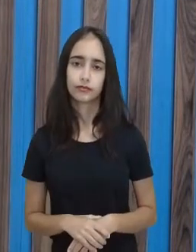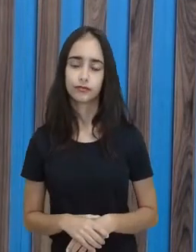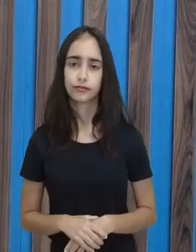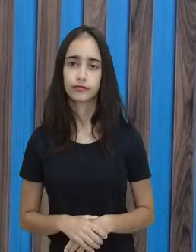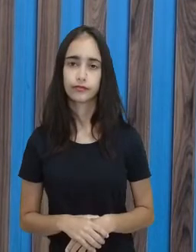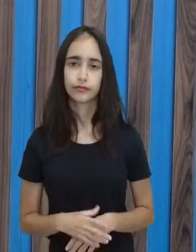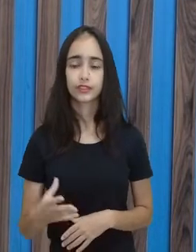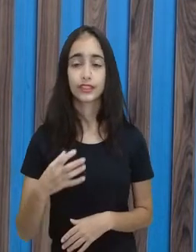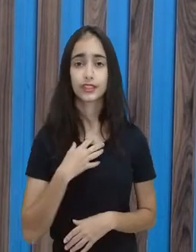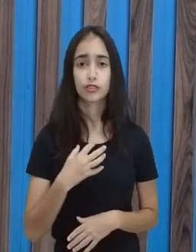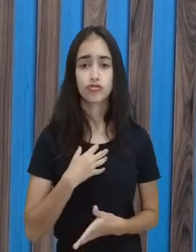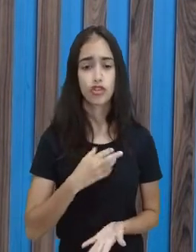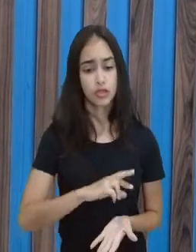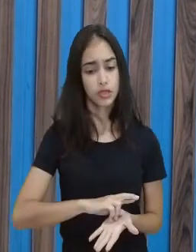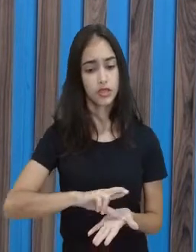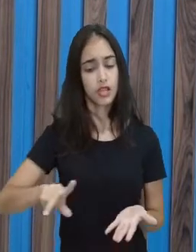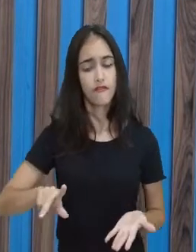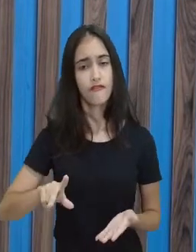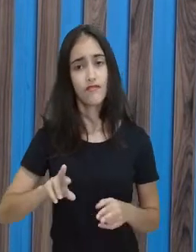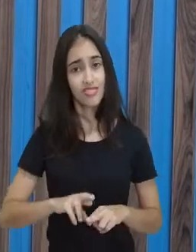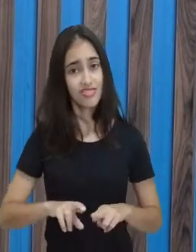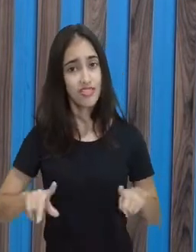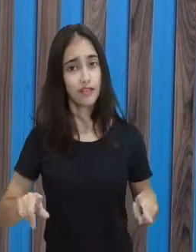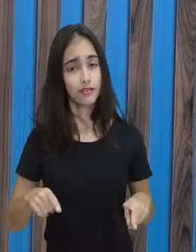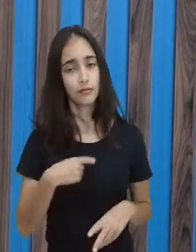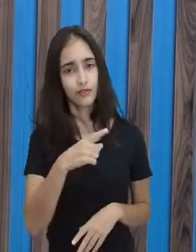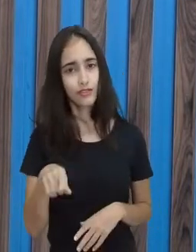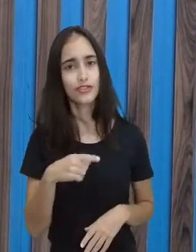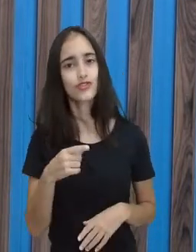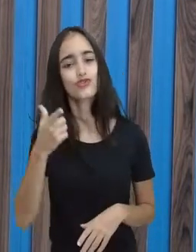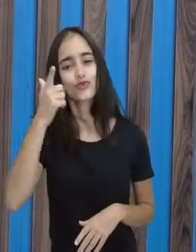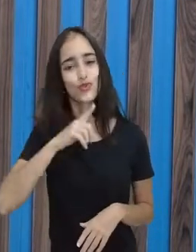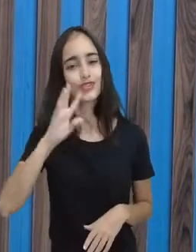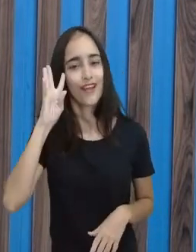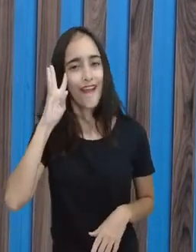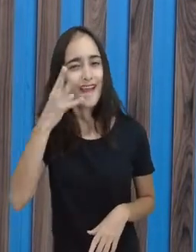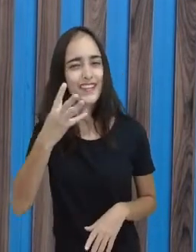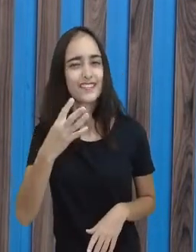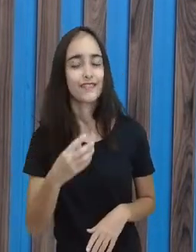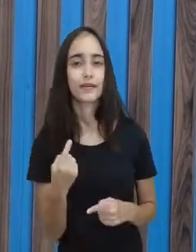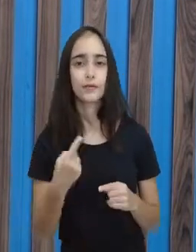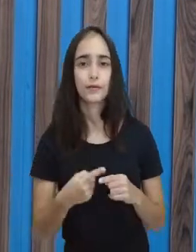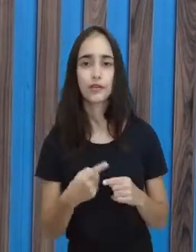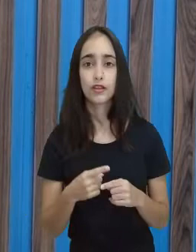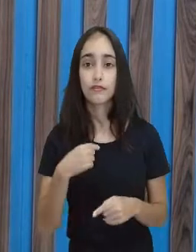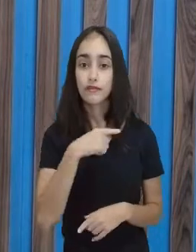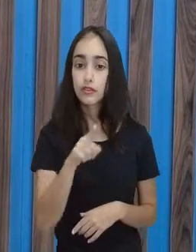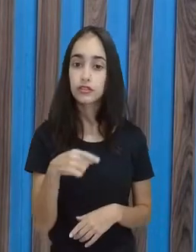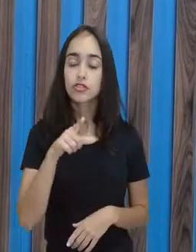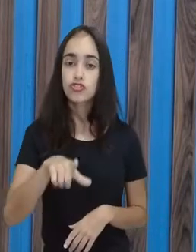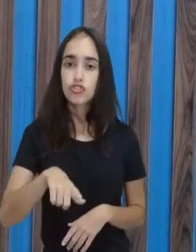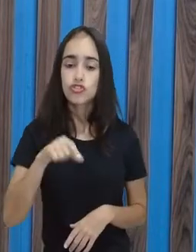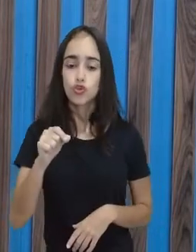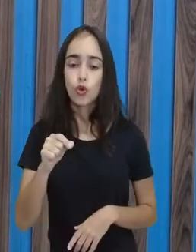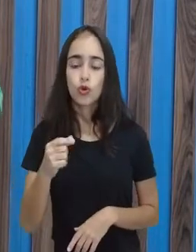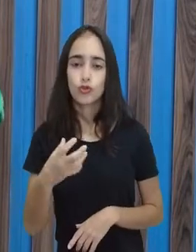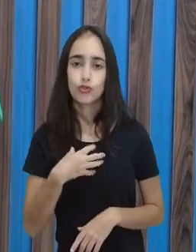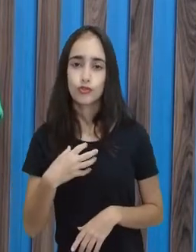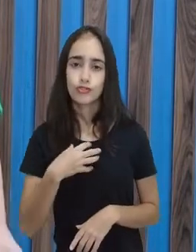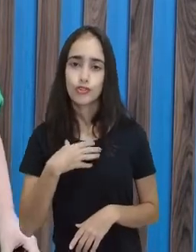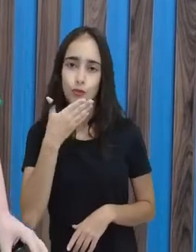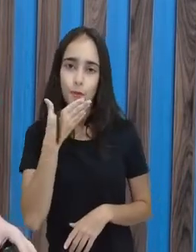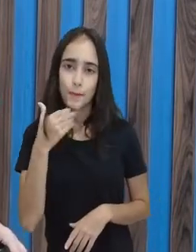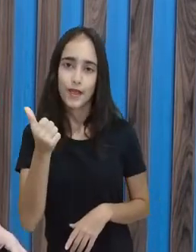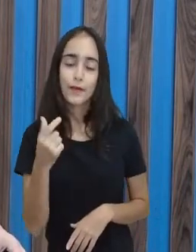de maneiras diferentes, que vocês podem resolver. Porque eu vivo dizendo aqui, vocês escolhem a melhor maneira pra